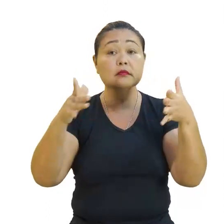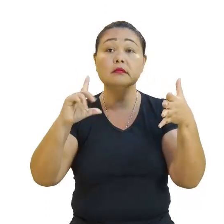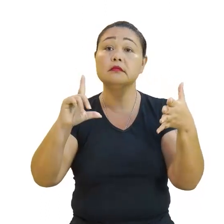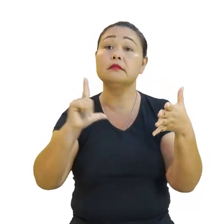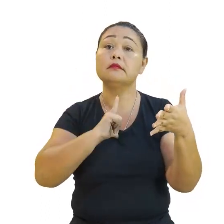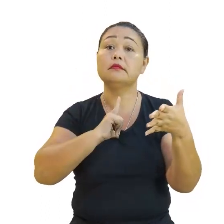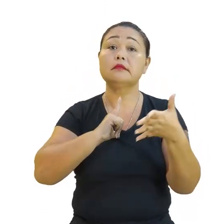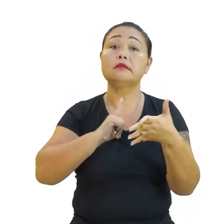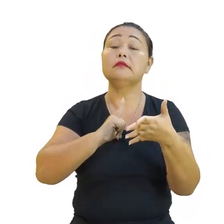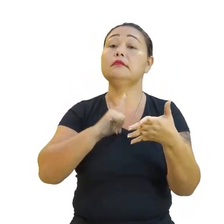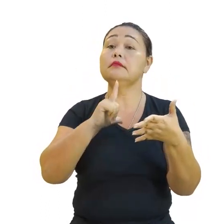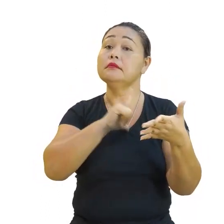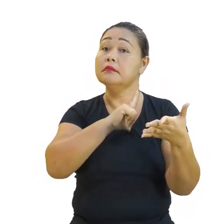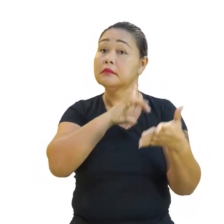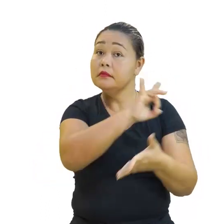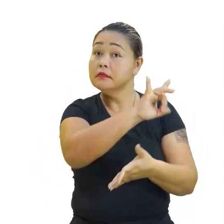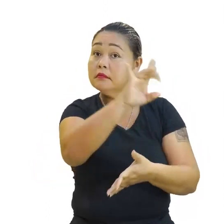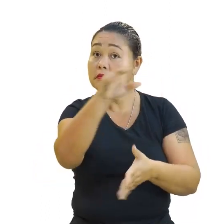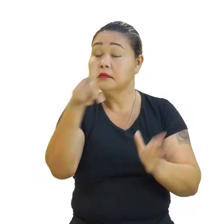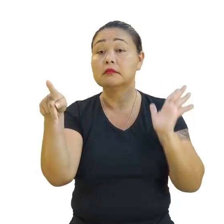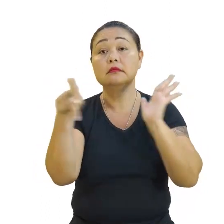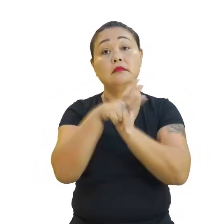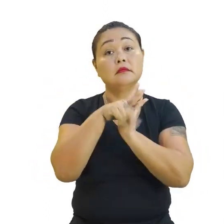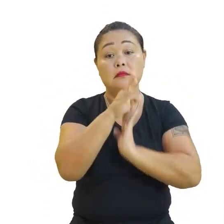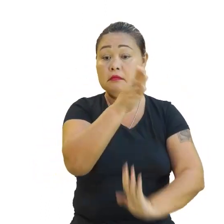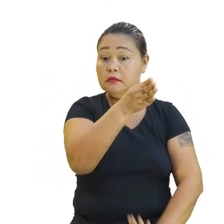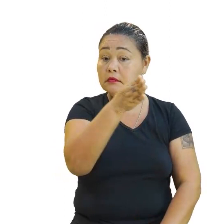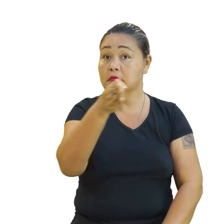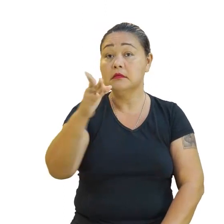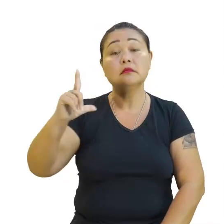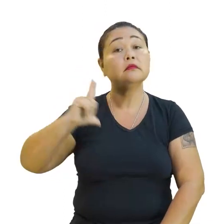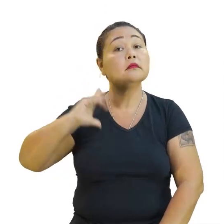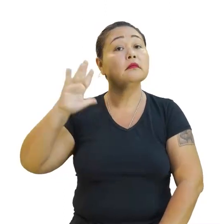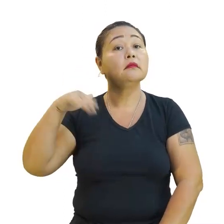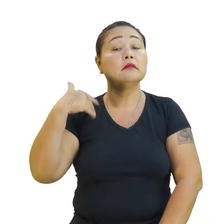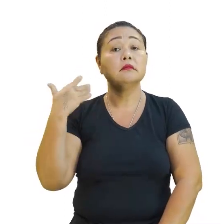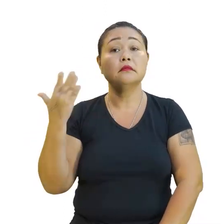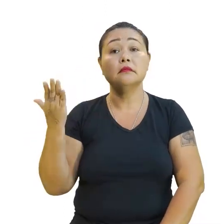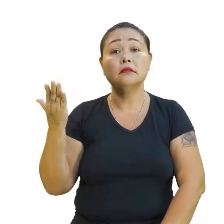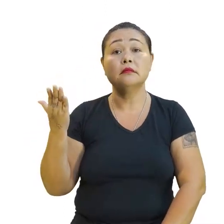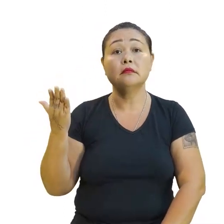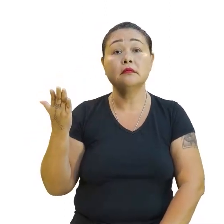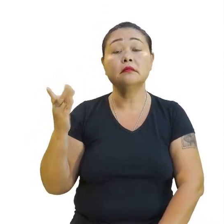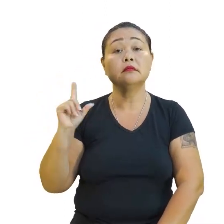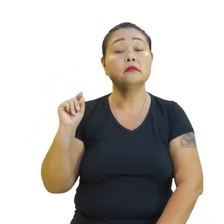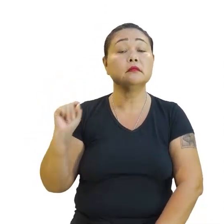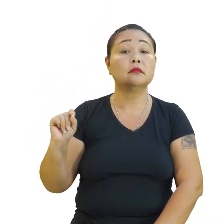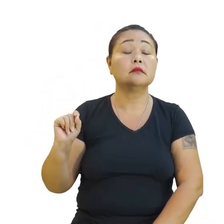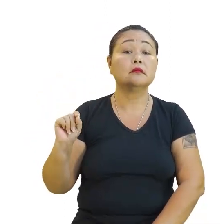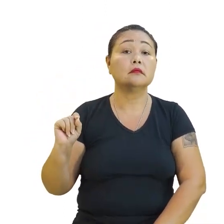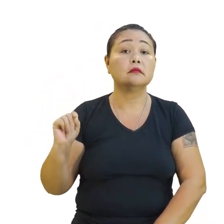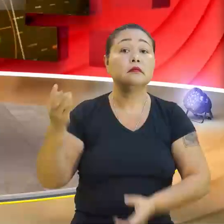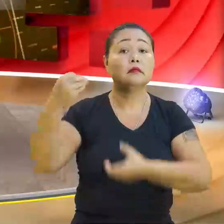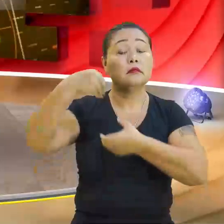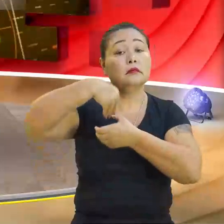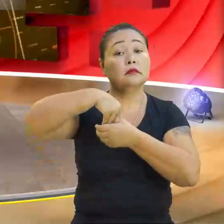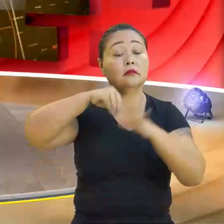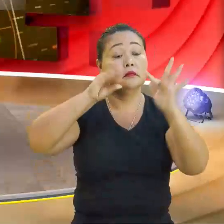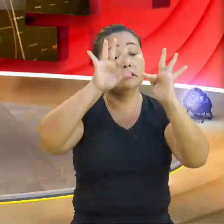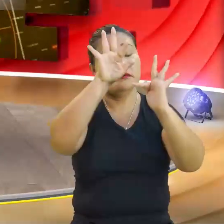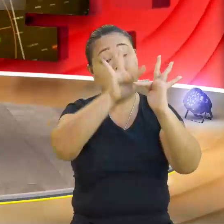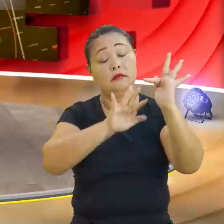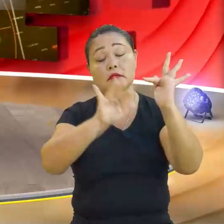casos particulares, o que acontece? Olha aqui com a gente. A gente vê a situação que, dentro da função afim,